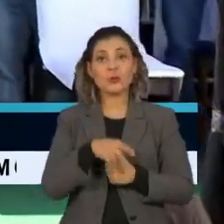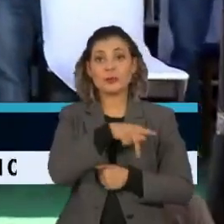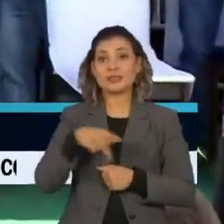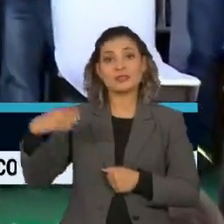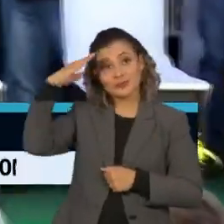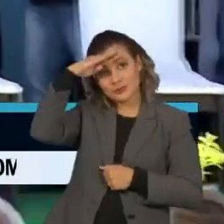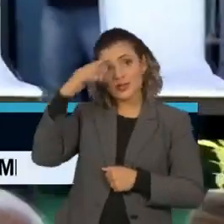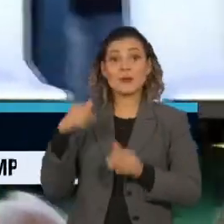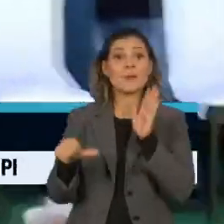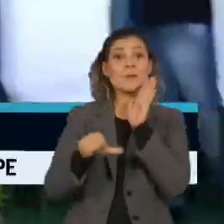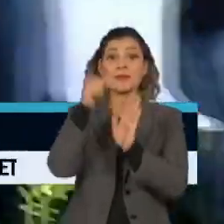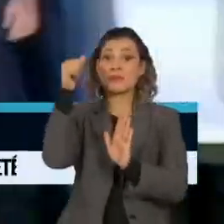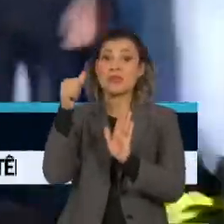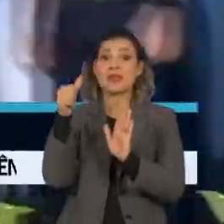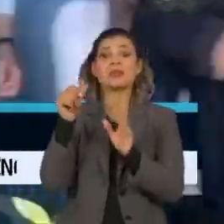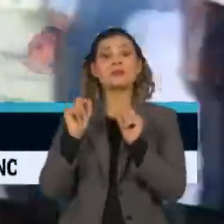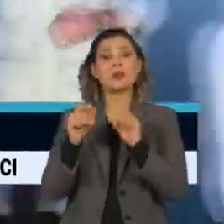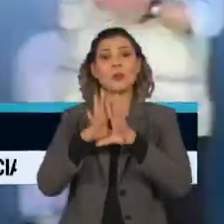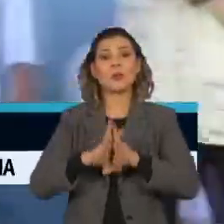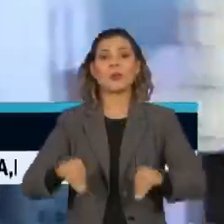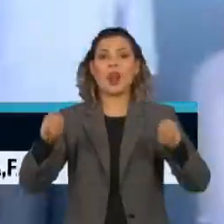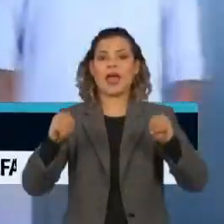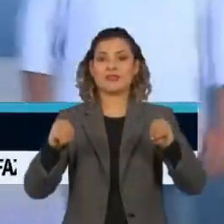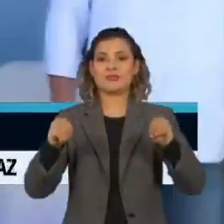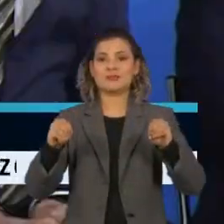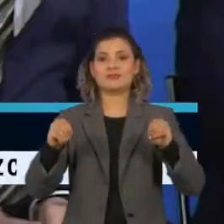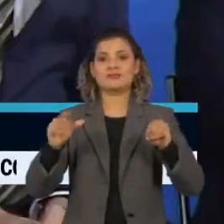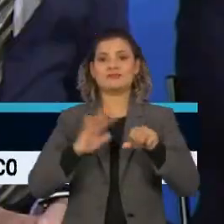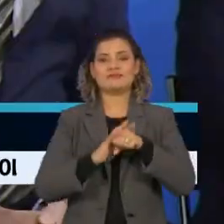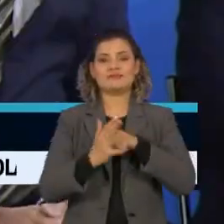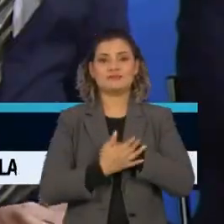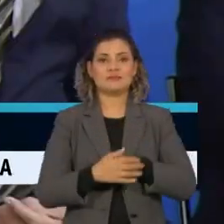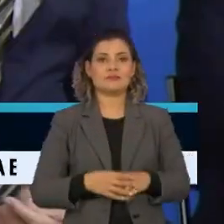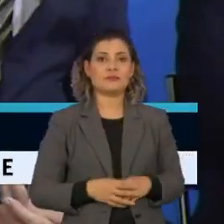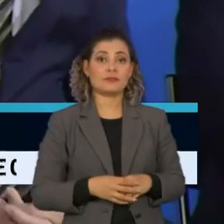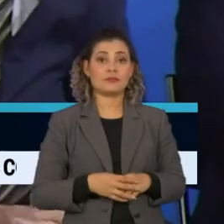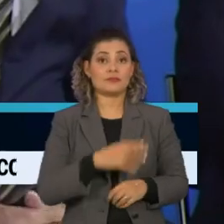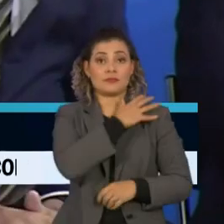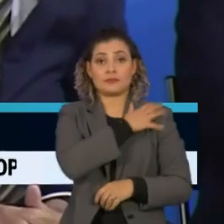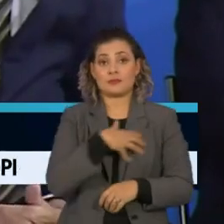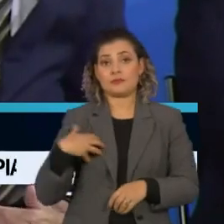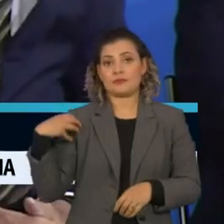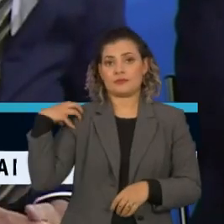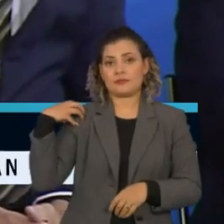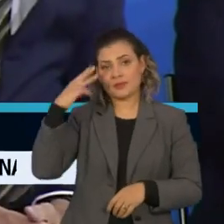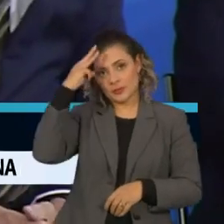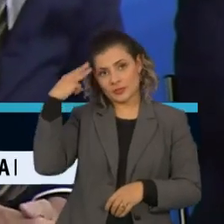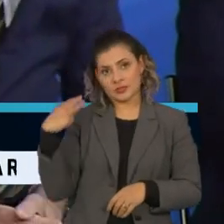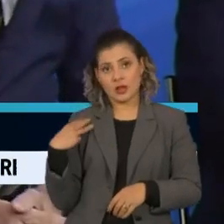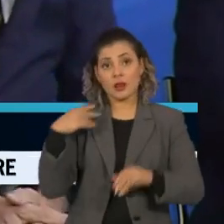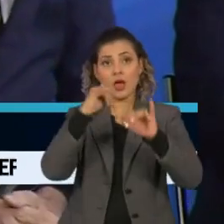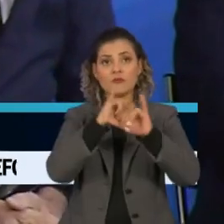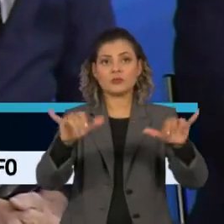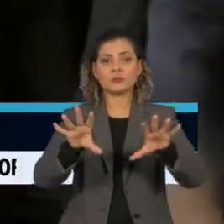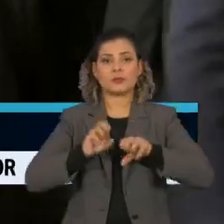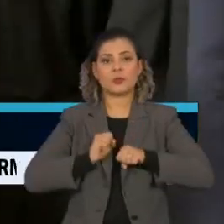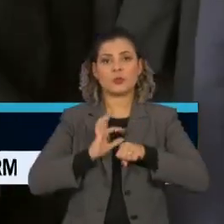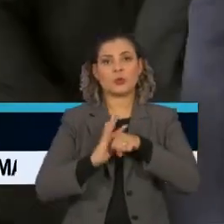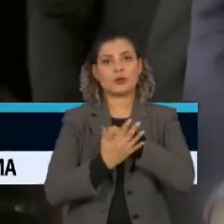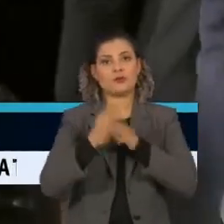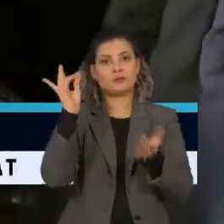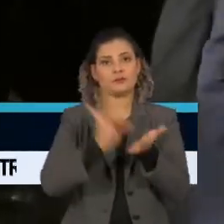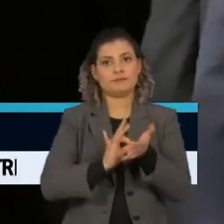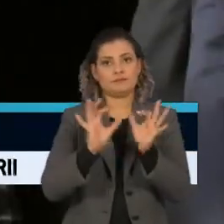participa depois de afirmar que estava curado da Covid-19. Já a primeira-dama, Michele Bolsonaro, anunciou que está infectada.